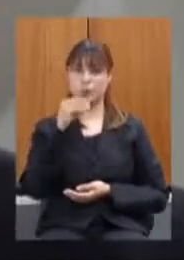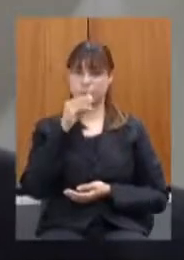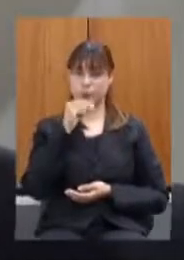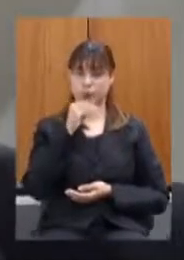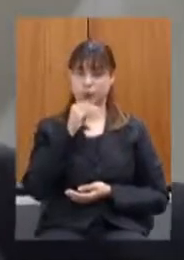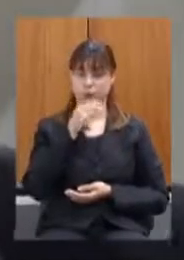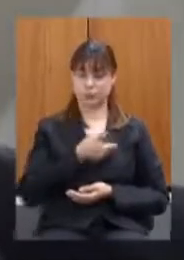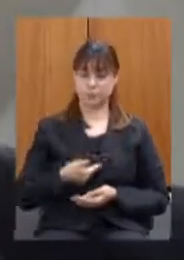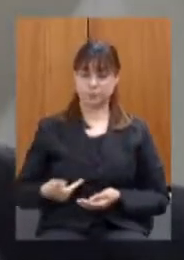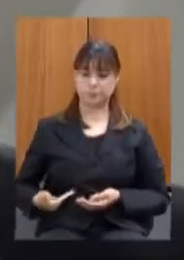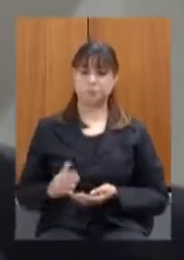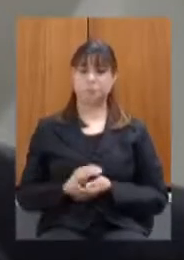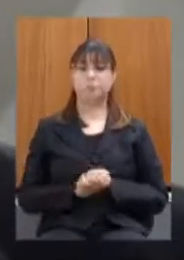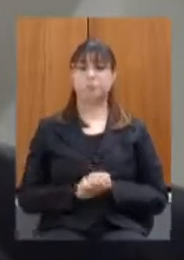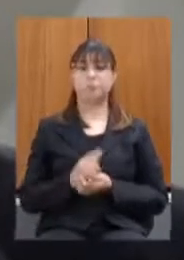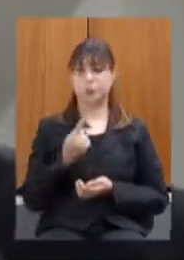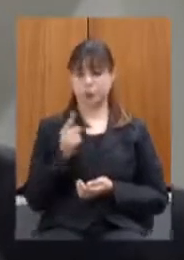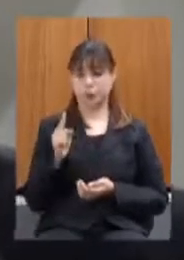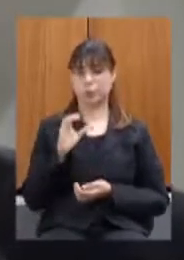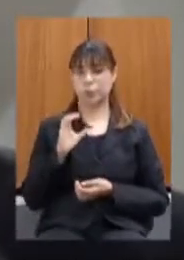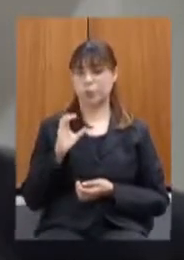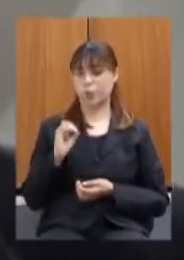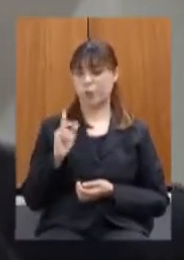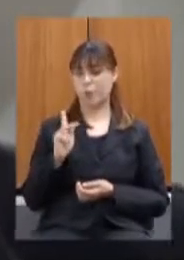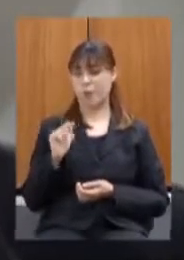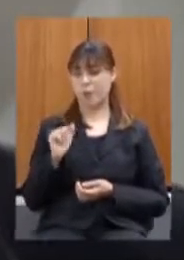e finalmente sobre a Copasa